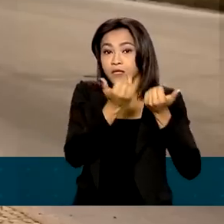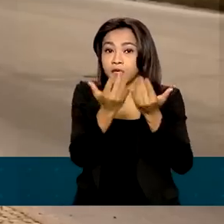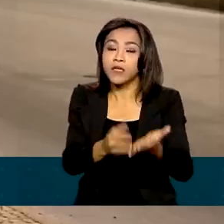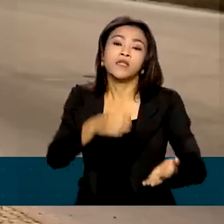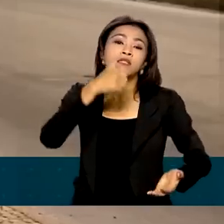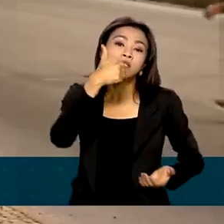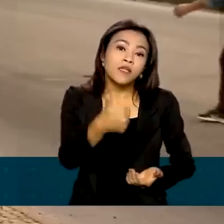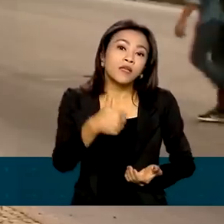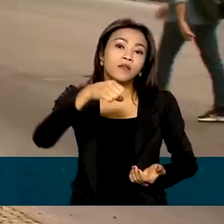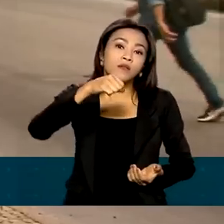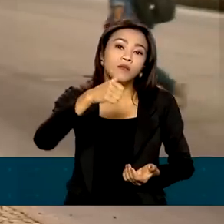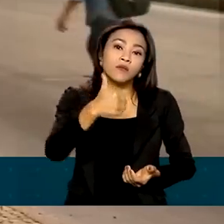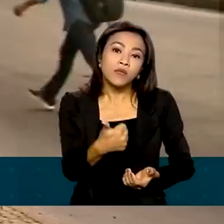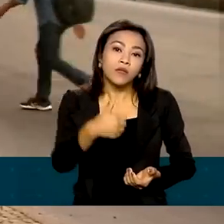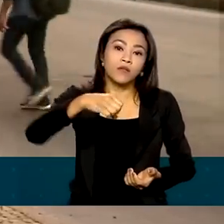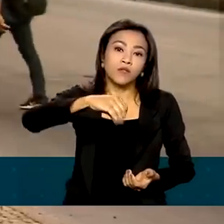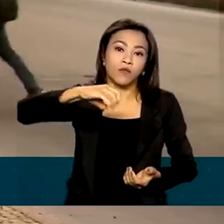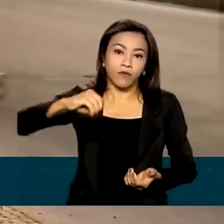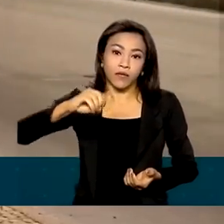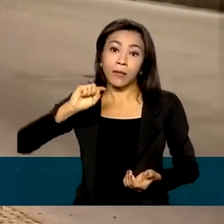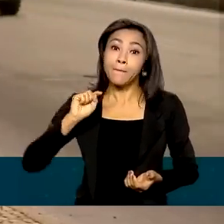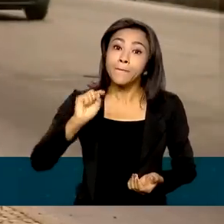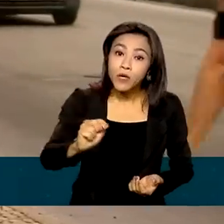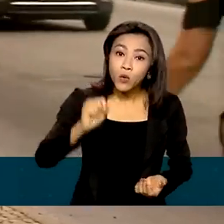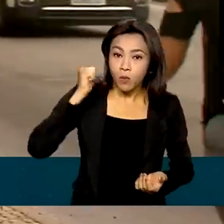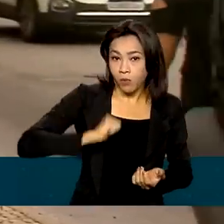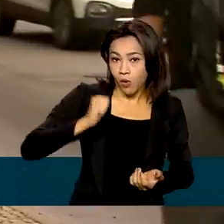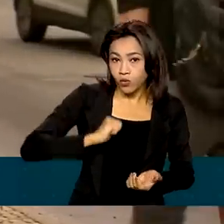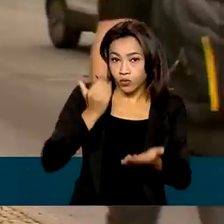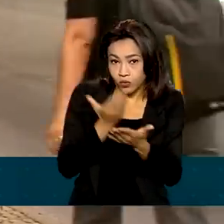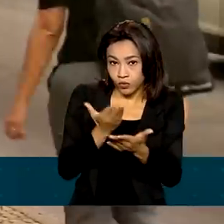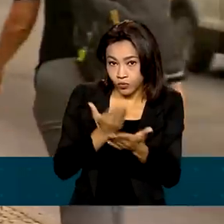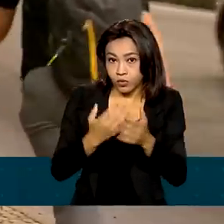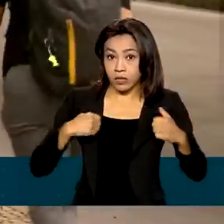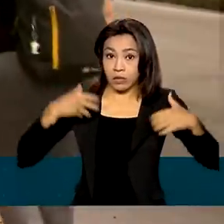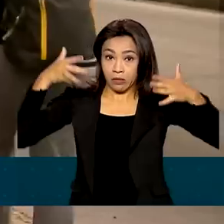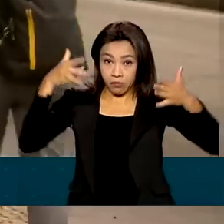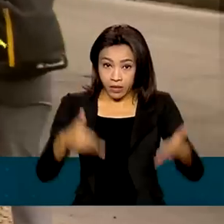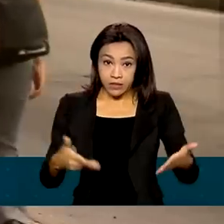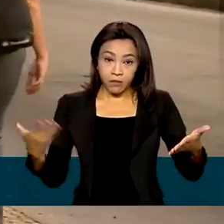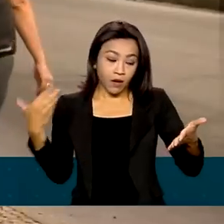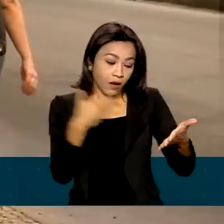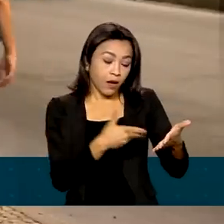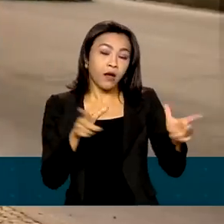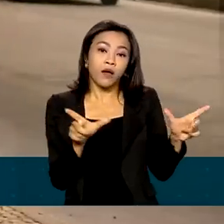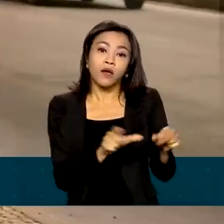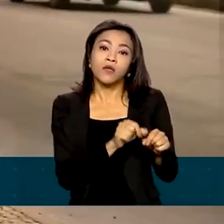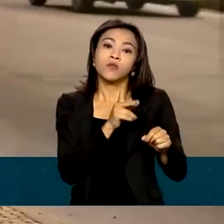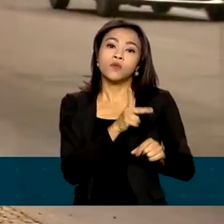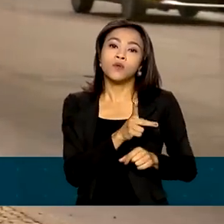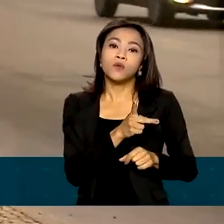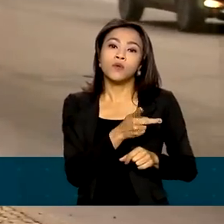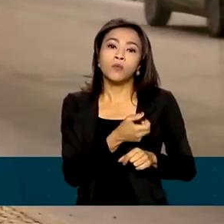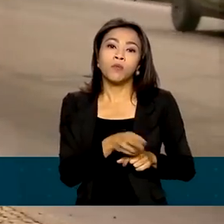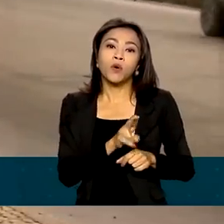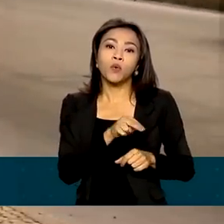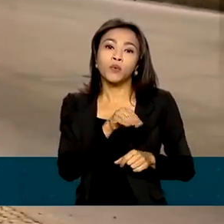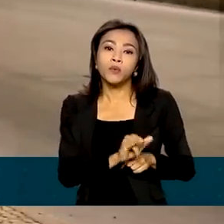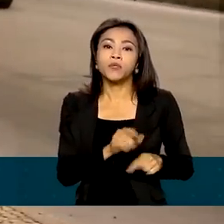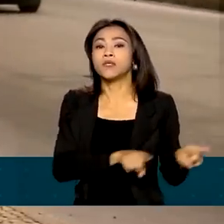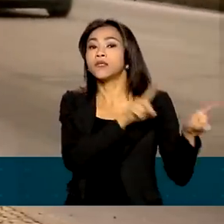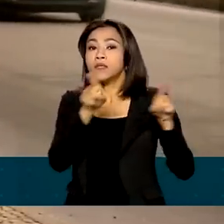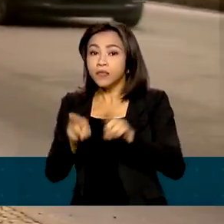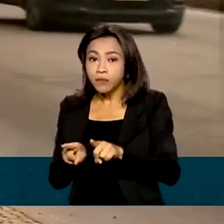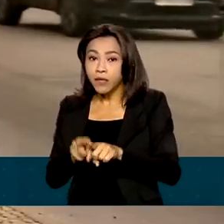mil bolsas. Para participar tanto do ProUni como do FIES, é preciso ter